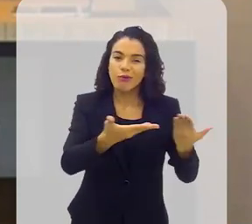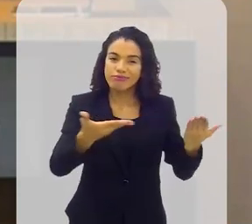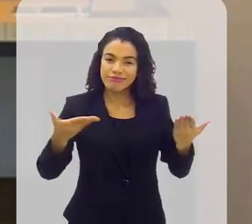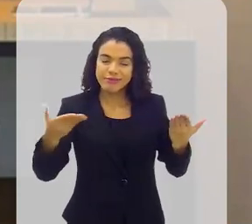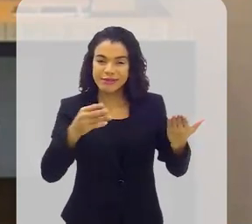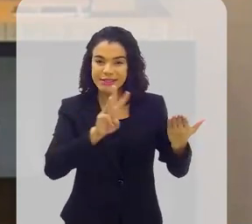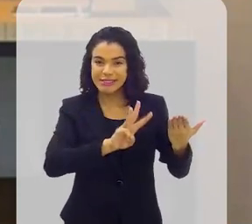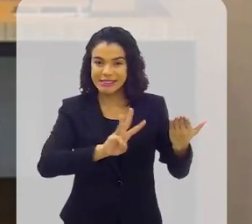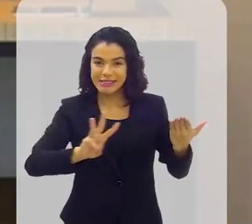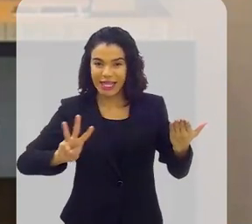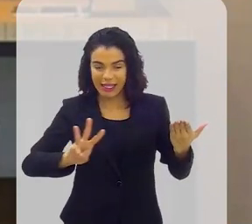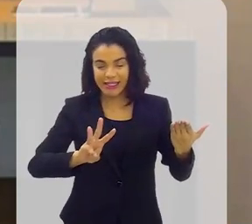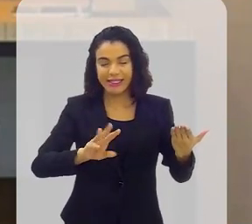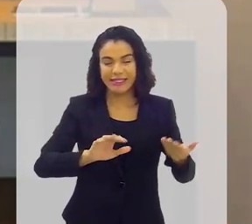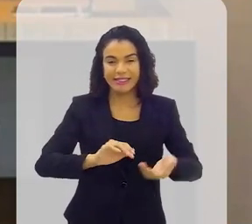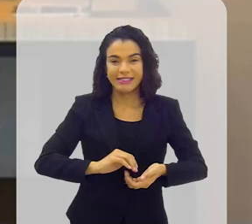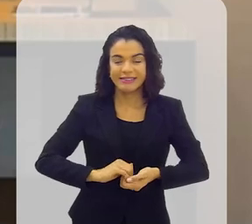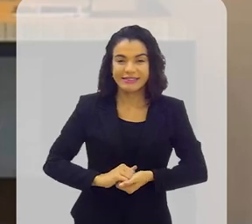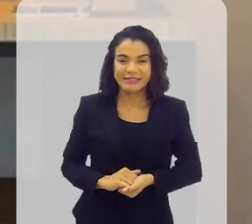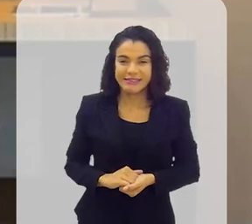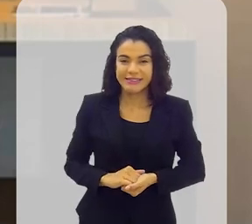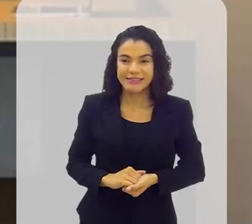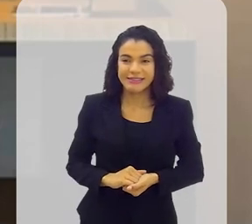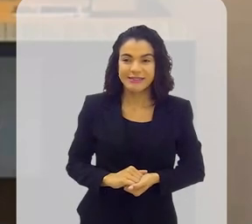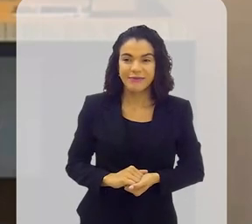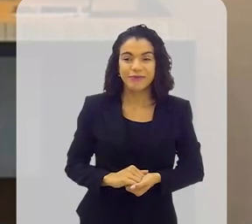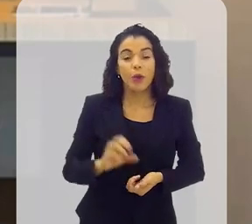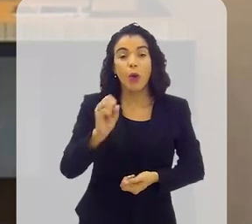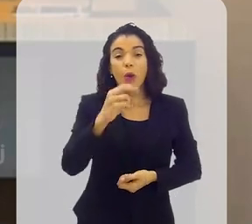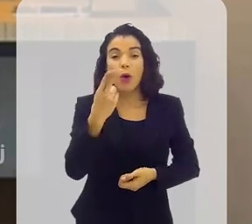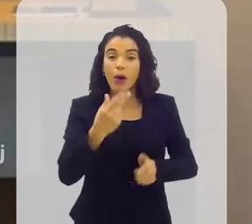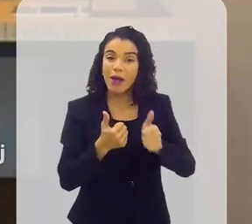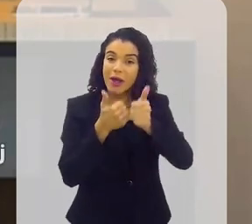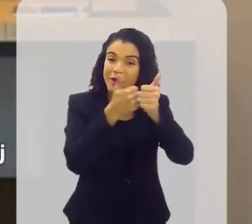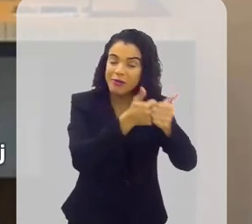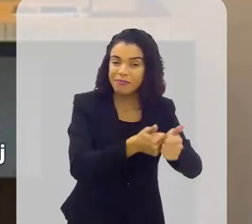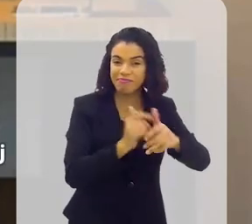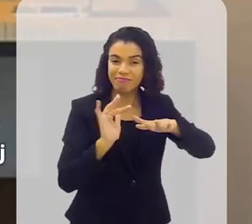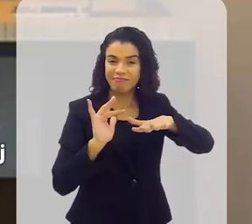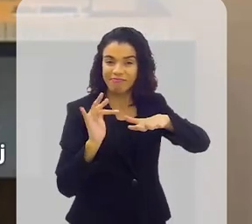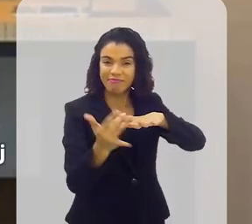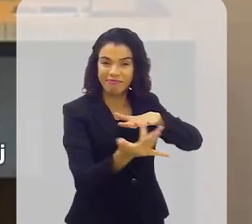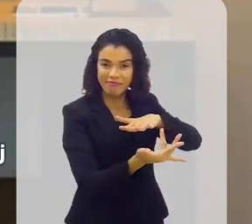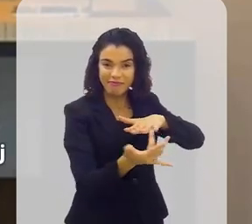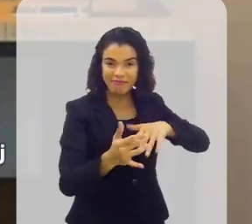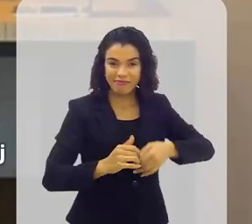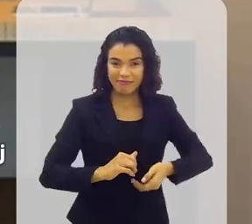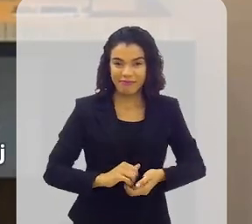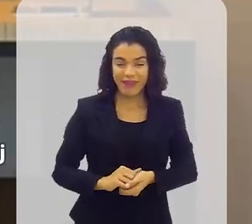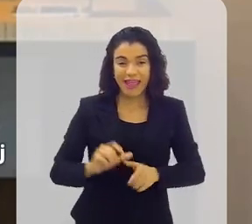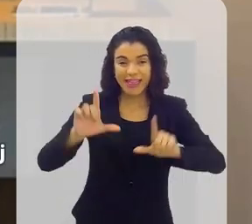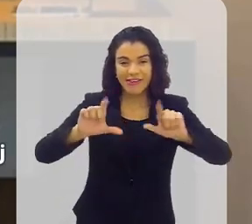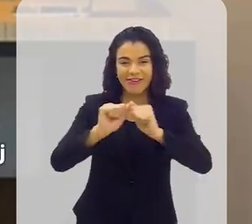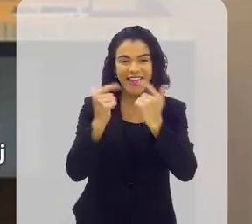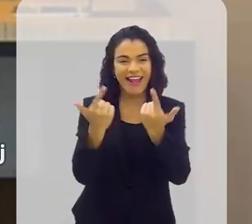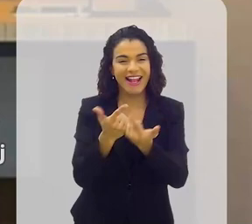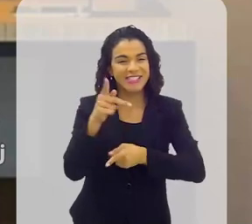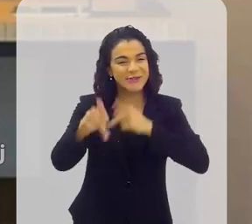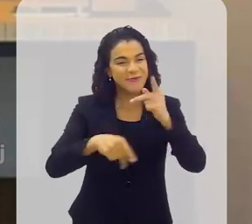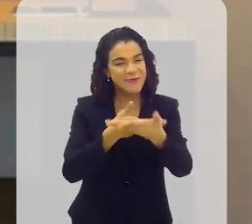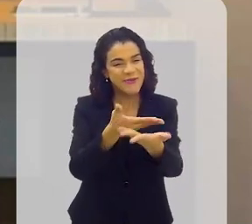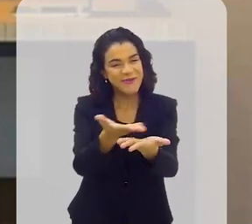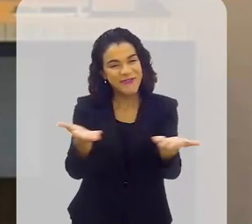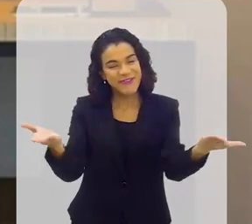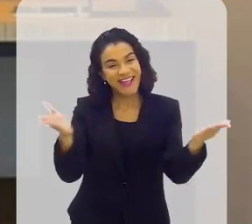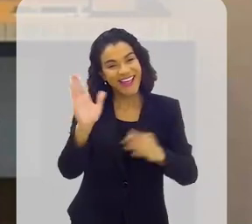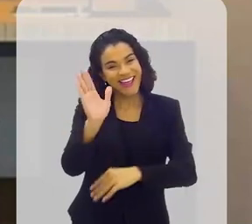.alerj.rj.gov.br ou acompanhe pelas nossas redes sociais. TV Alerj,